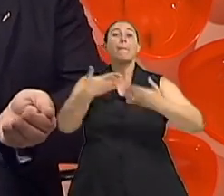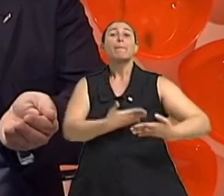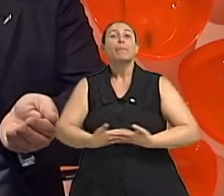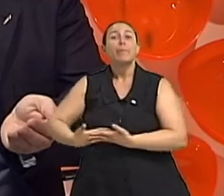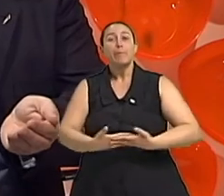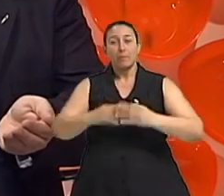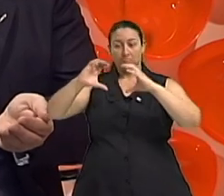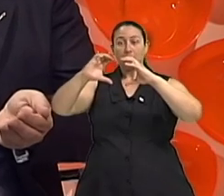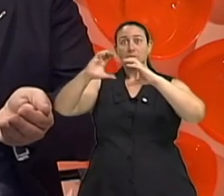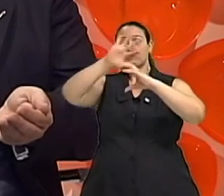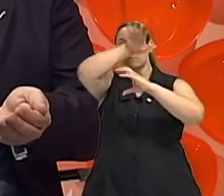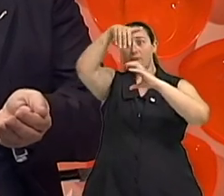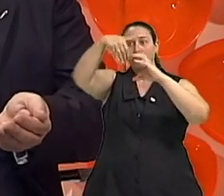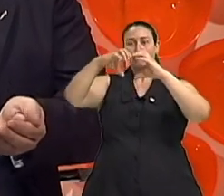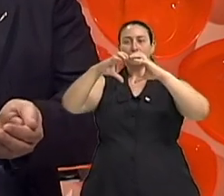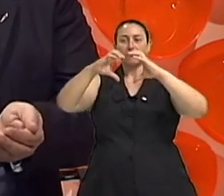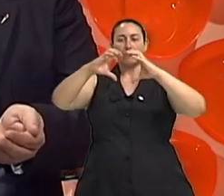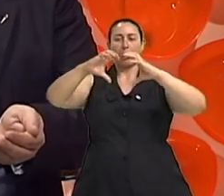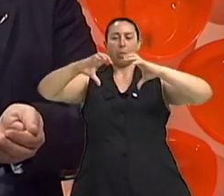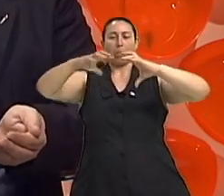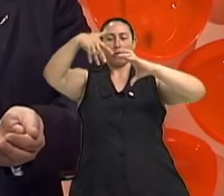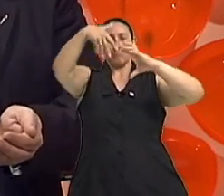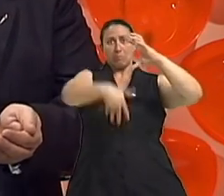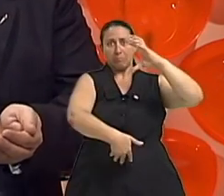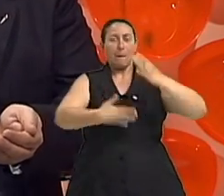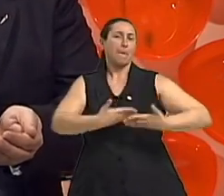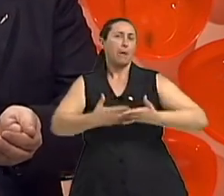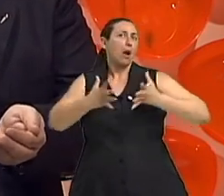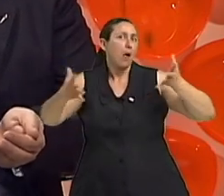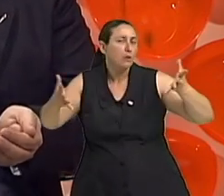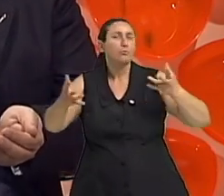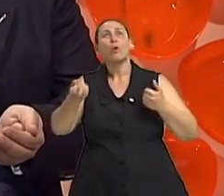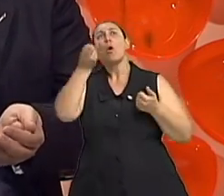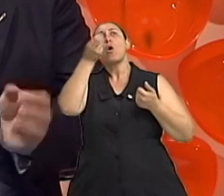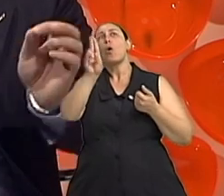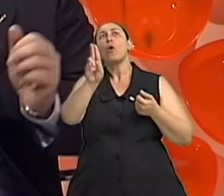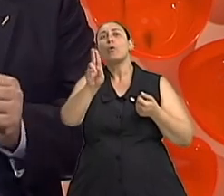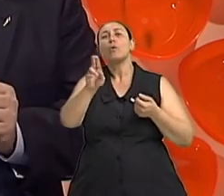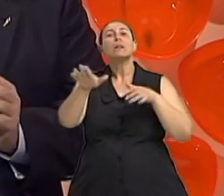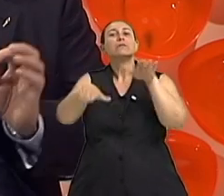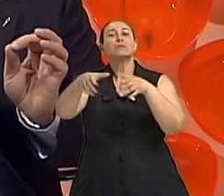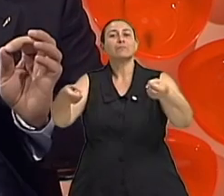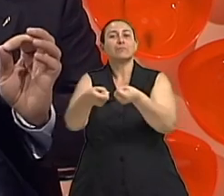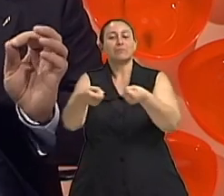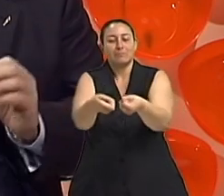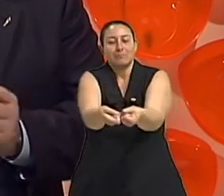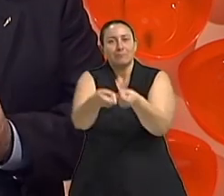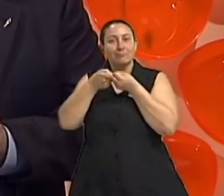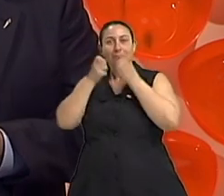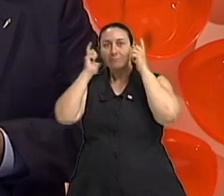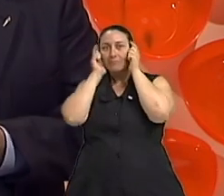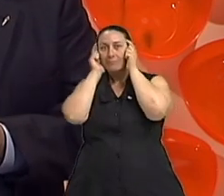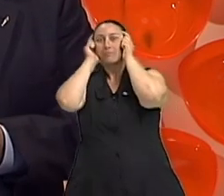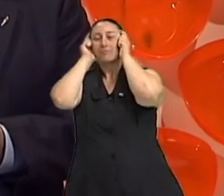um trabalho de parto difícil, um parto com fórceps, às vezes eu pergunto, a senhora, o seu parto